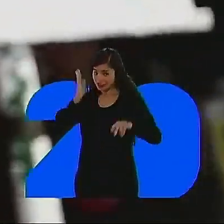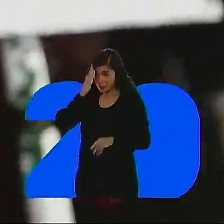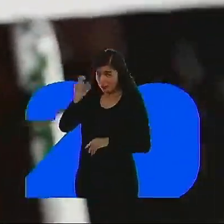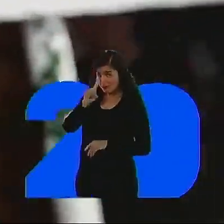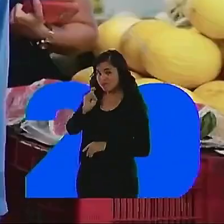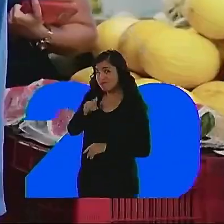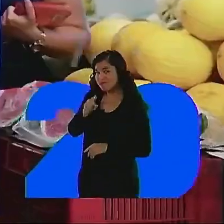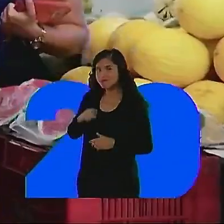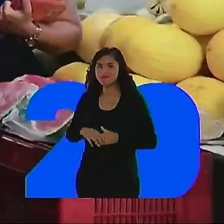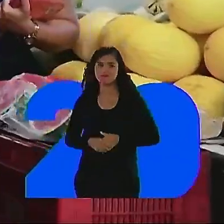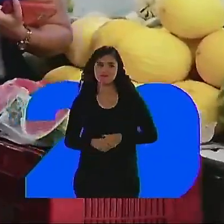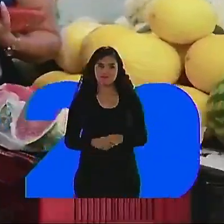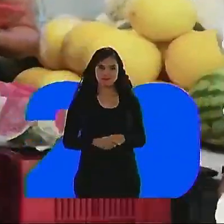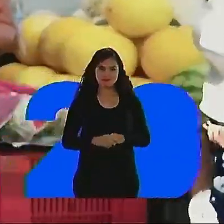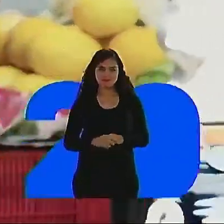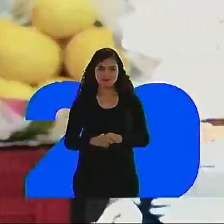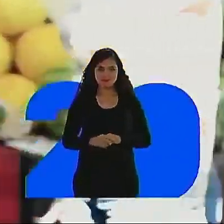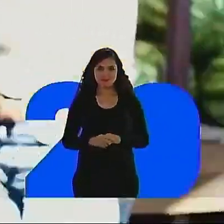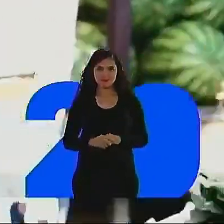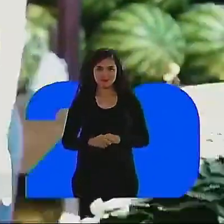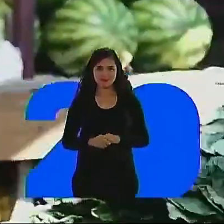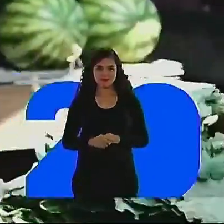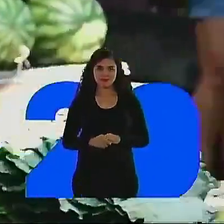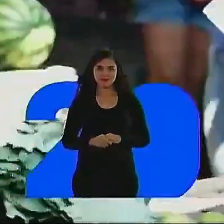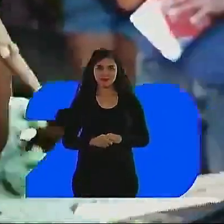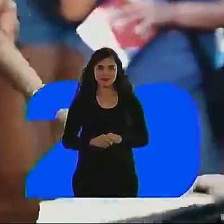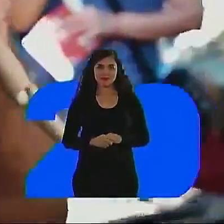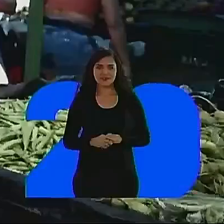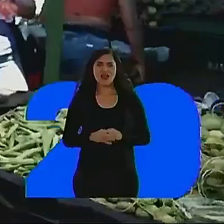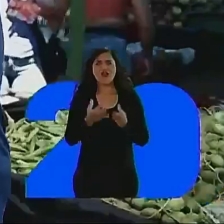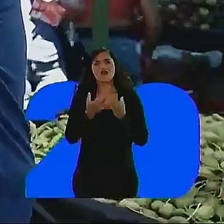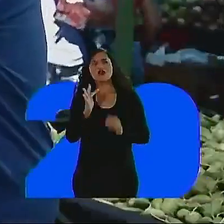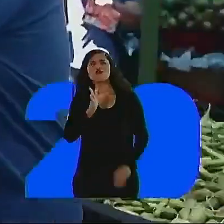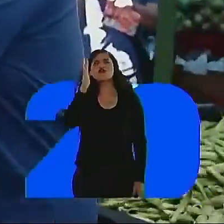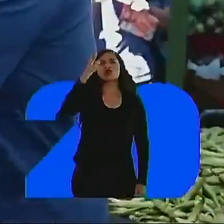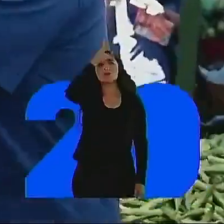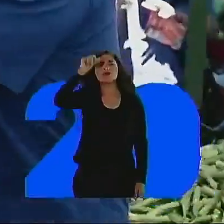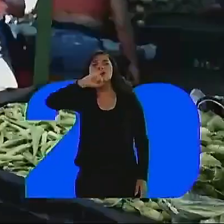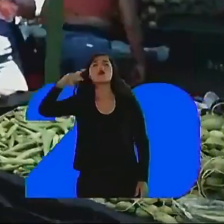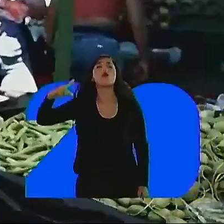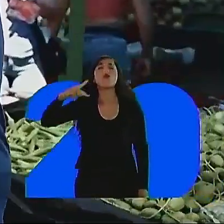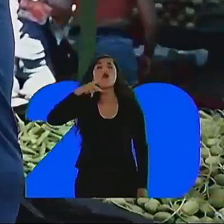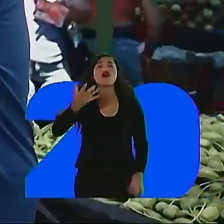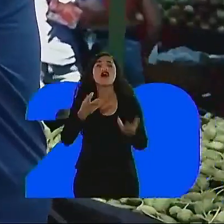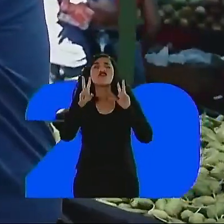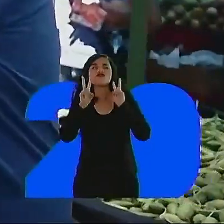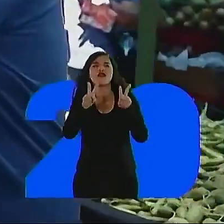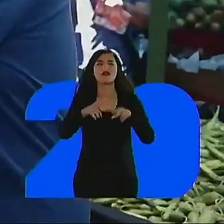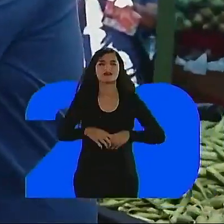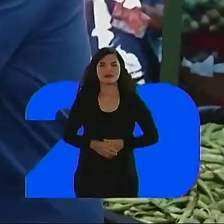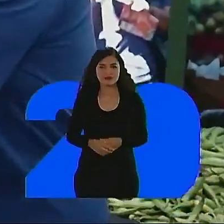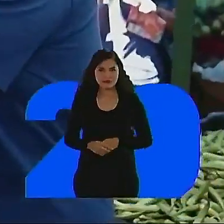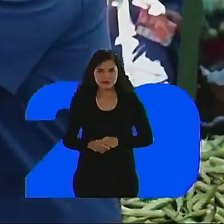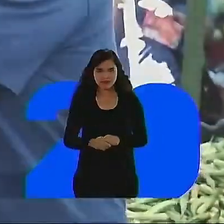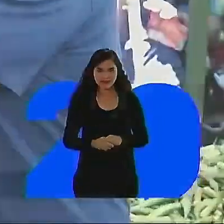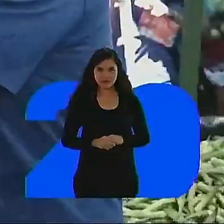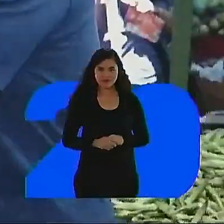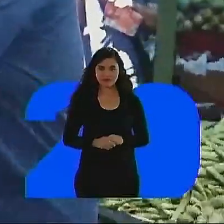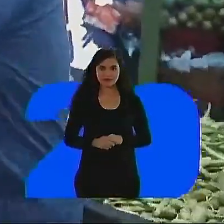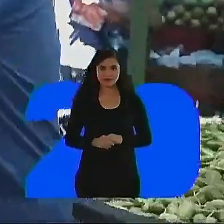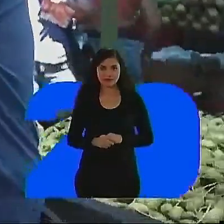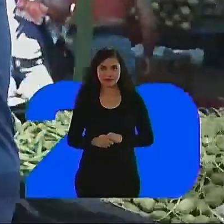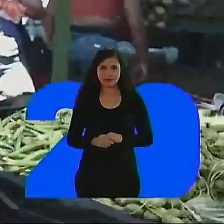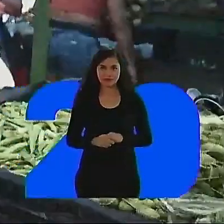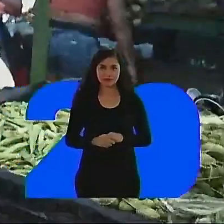bode e do carneiro? Abel! Abel! Abel! Abel! Abel! Abel! Quero ver você governando! Quero ver você sempre governando!